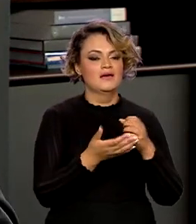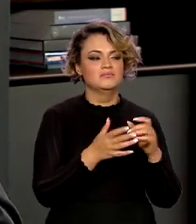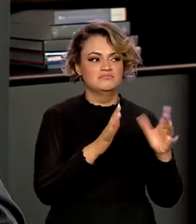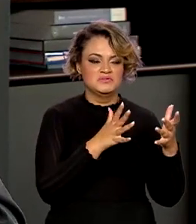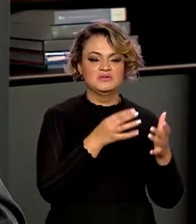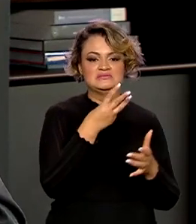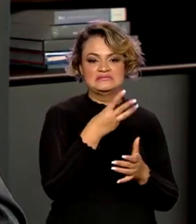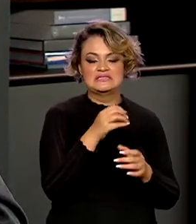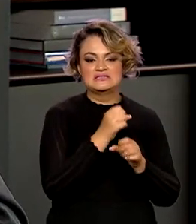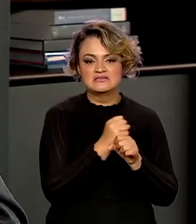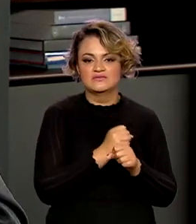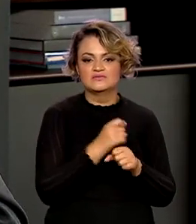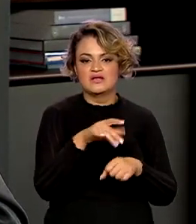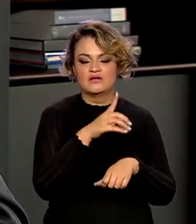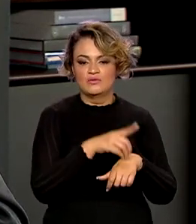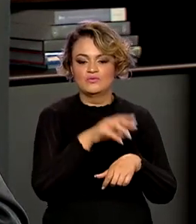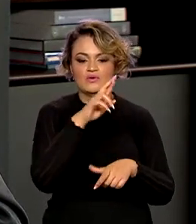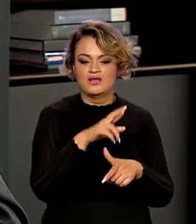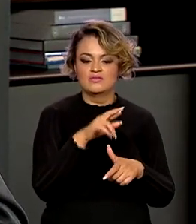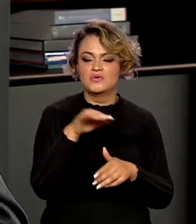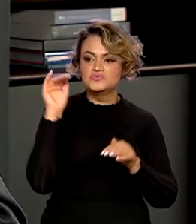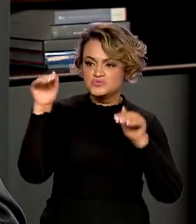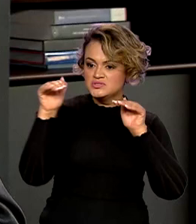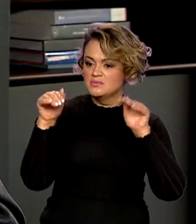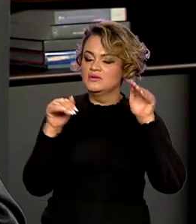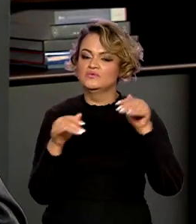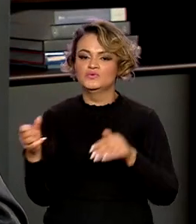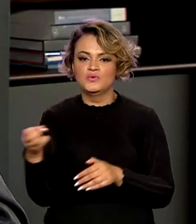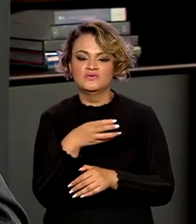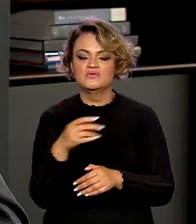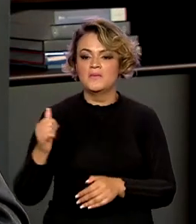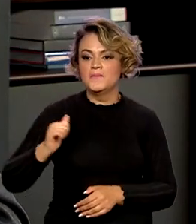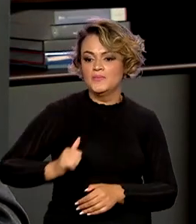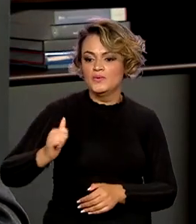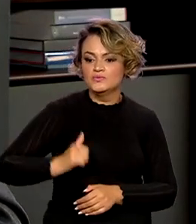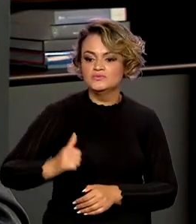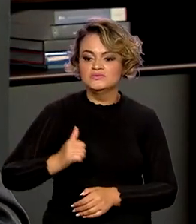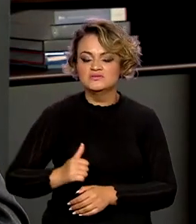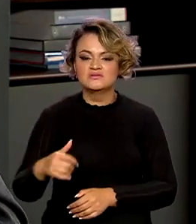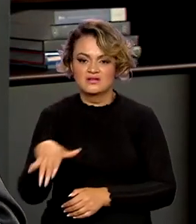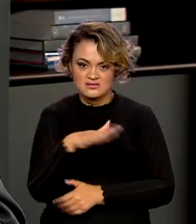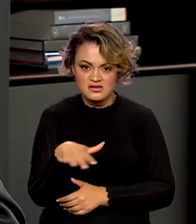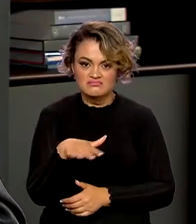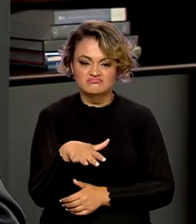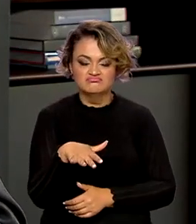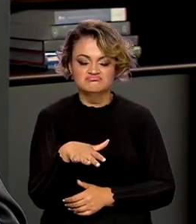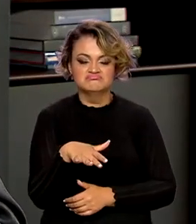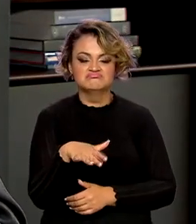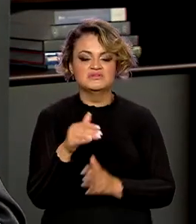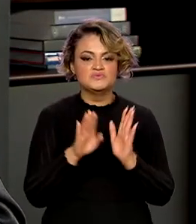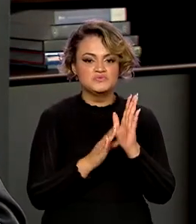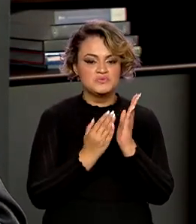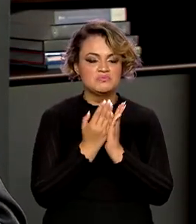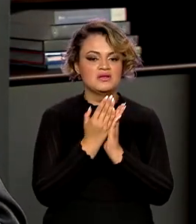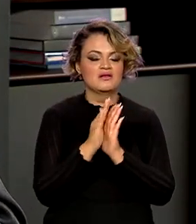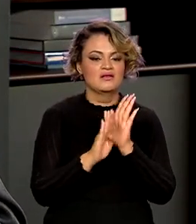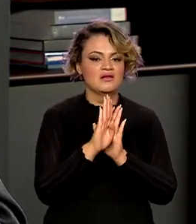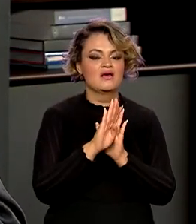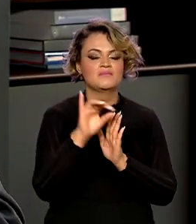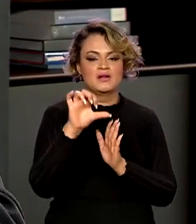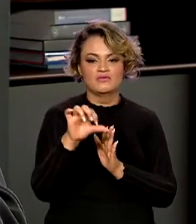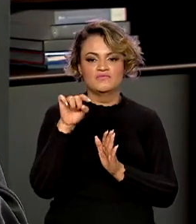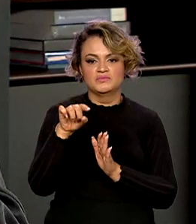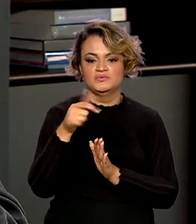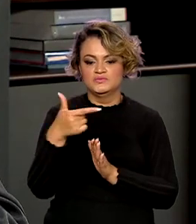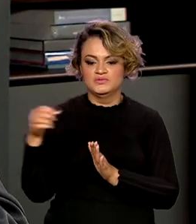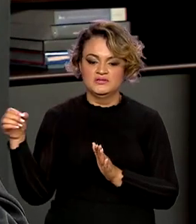anos de doutorado. Com a nova chamada, o número de bolsistas nessa categoria subirá para 9.200.